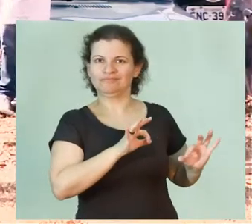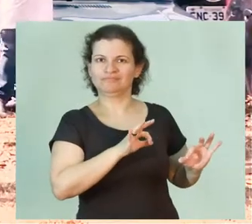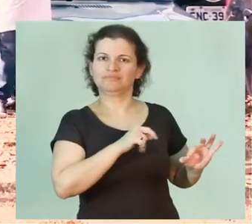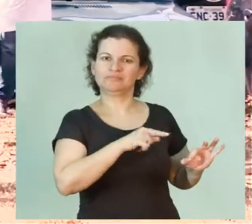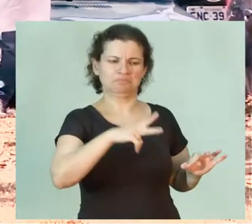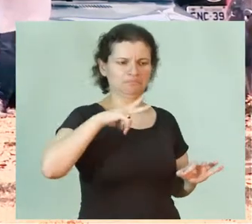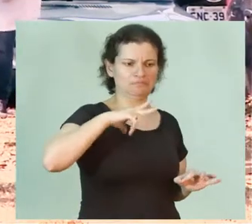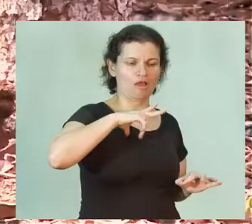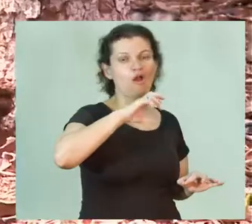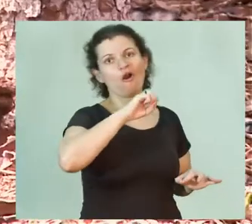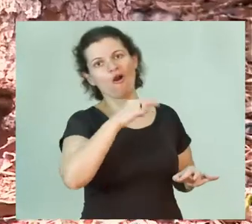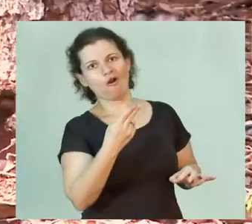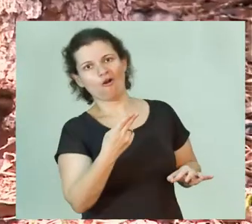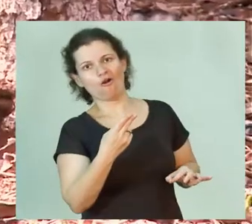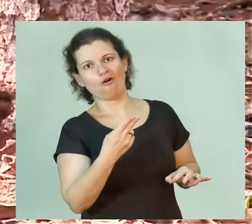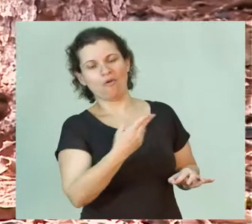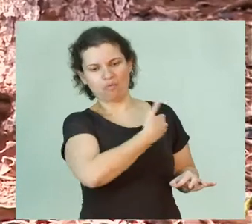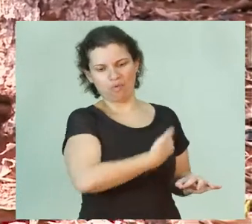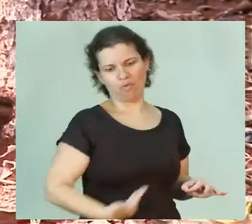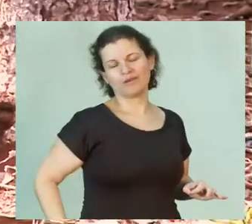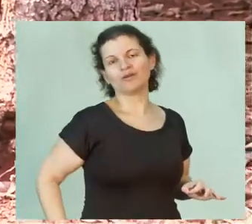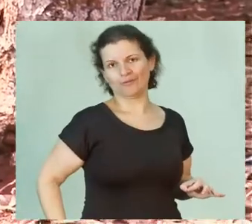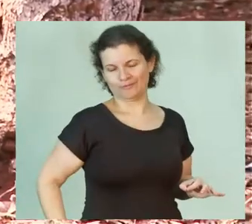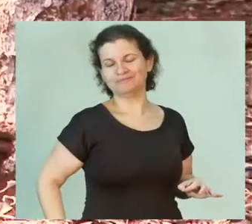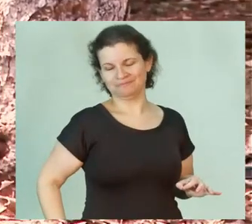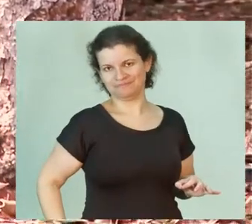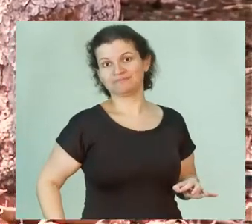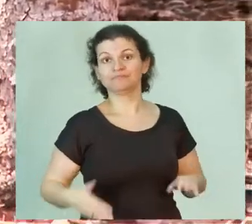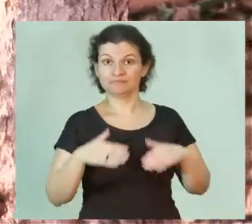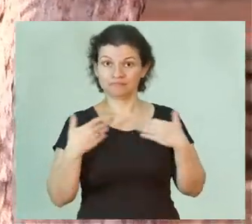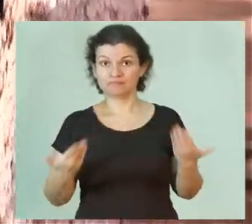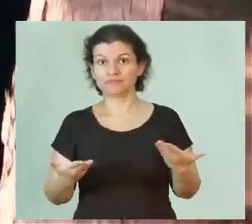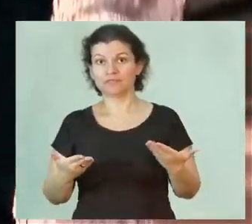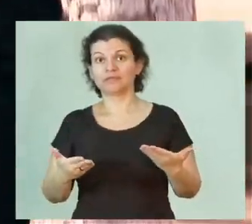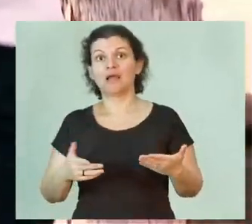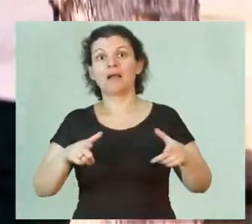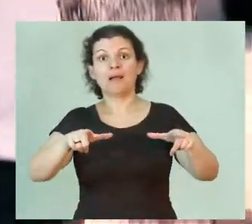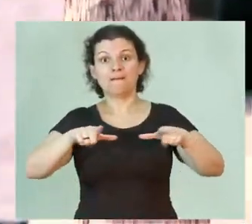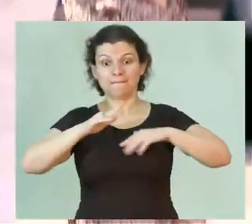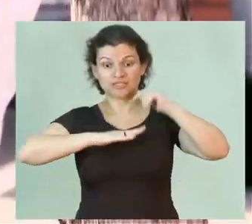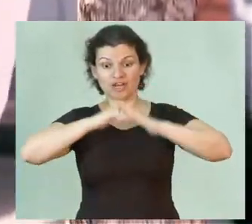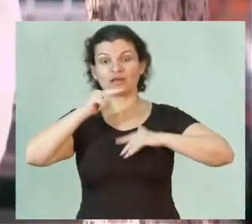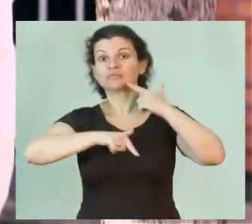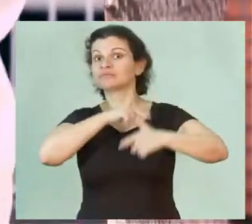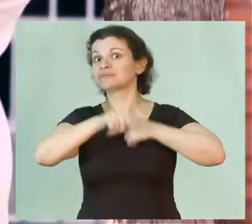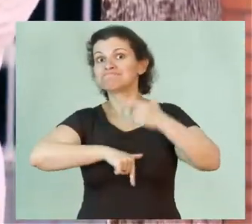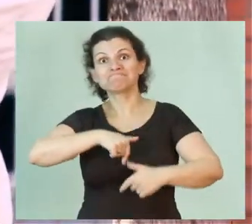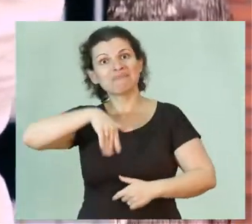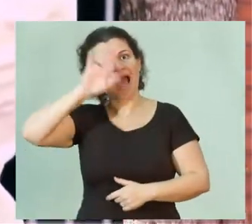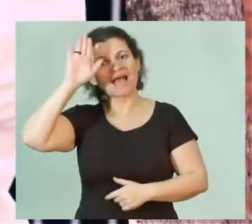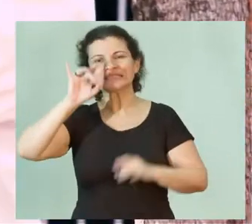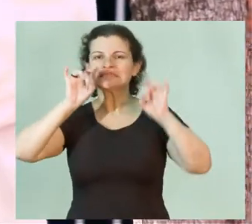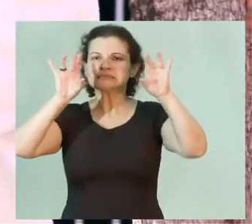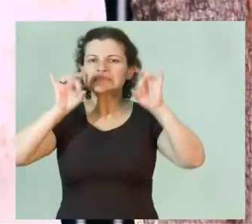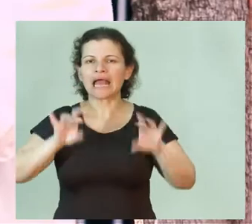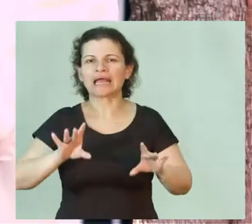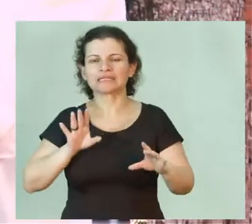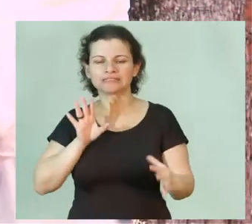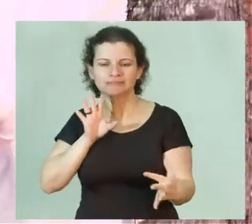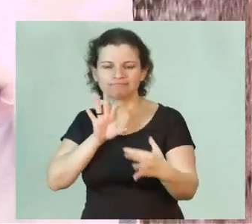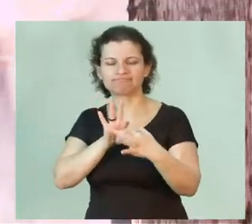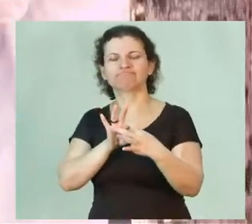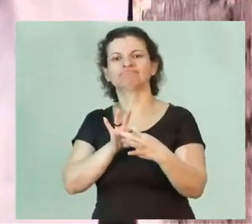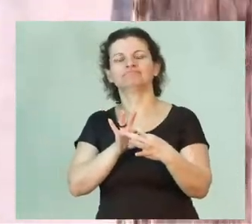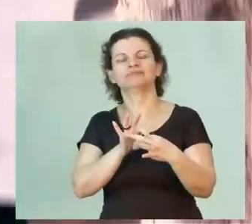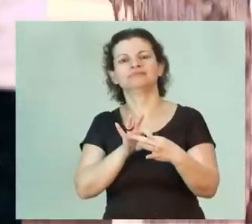do setor privado quanto do setor público. E os bacharéis que vão trabalhar muito mais com as técnicas ligadas